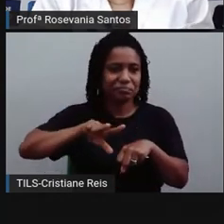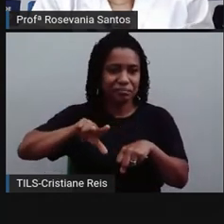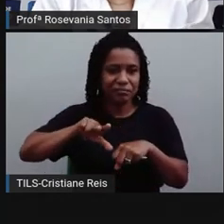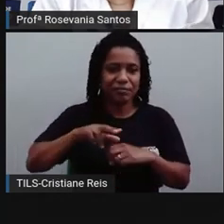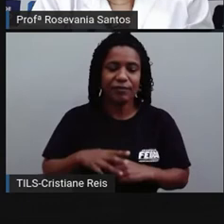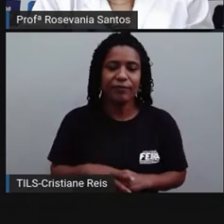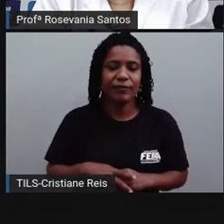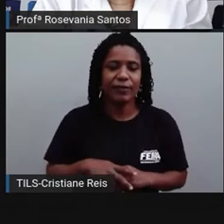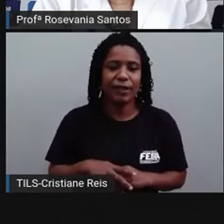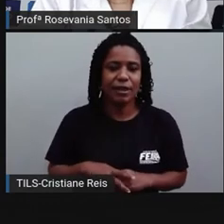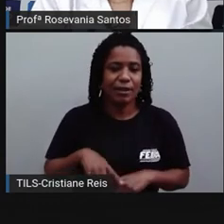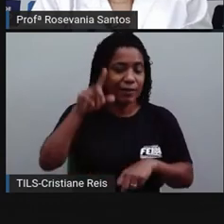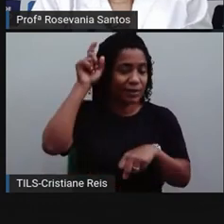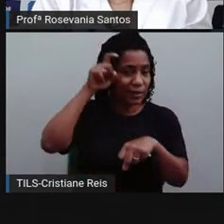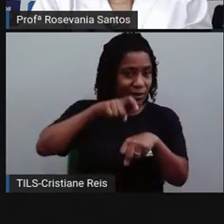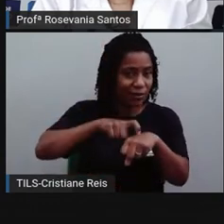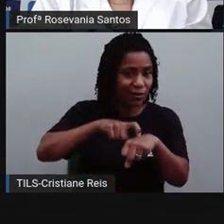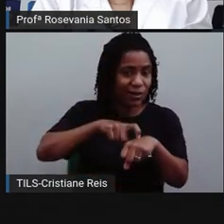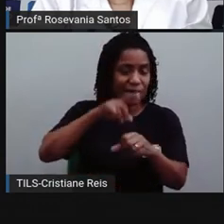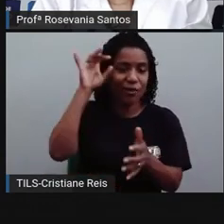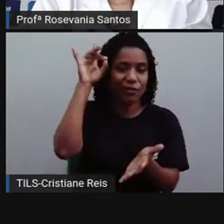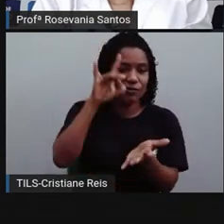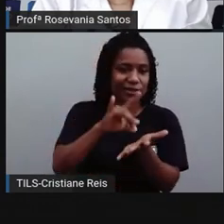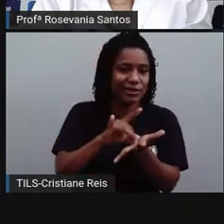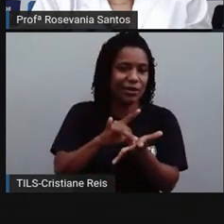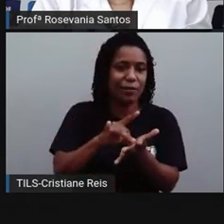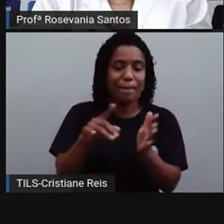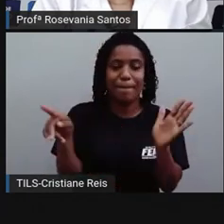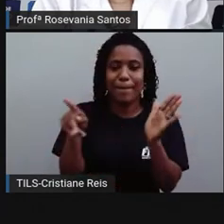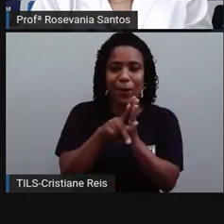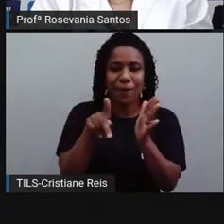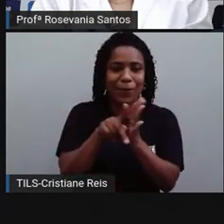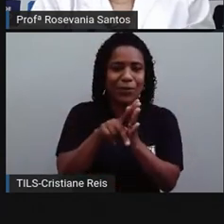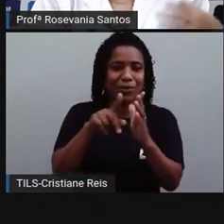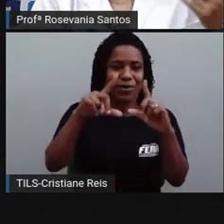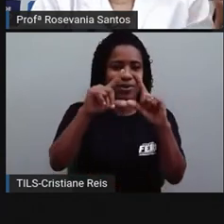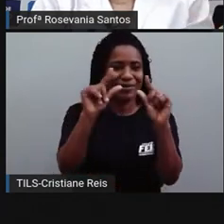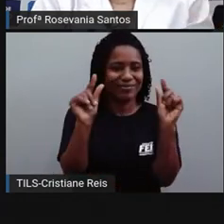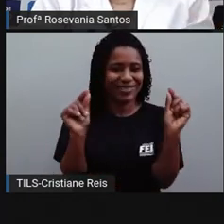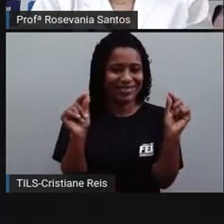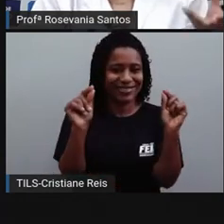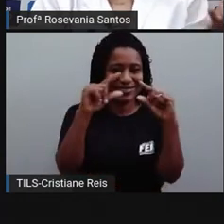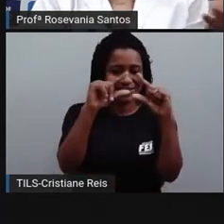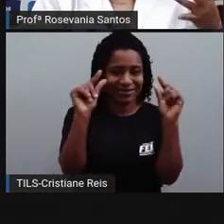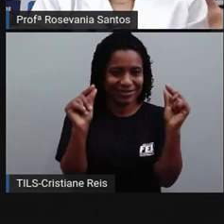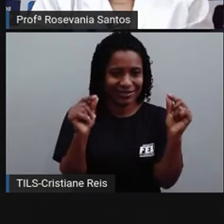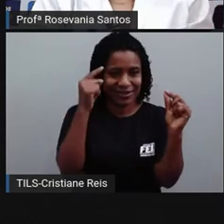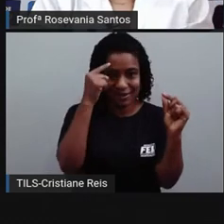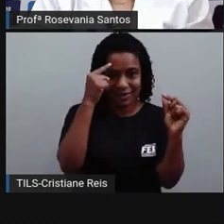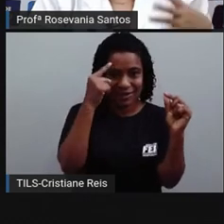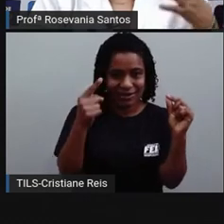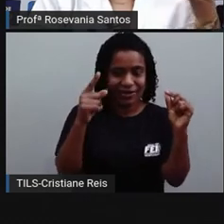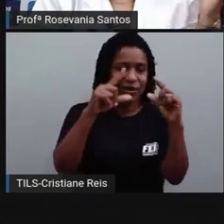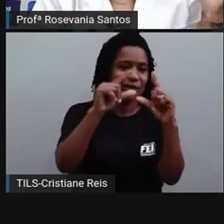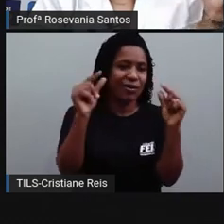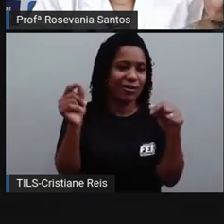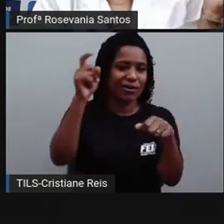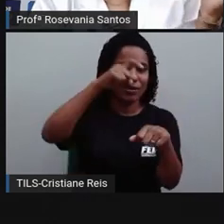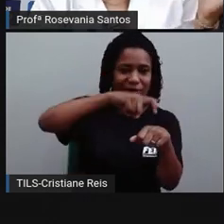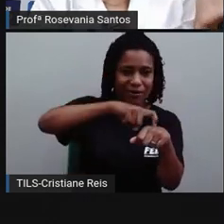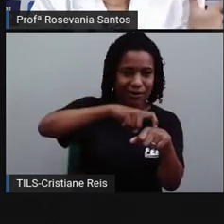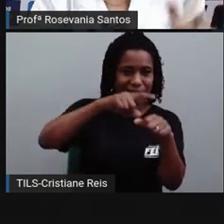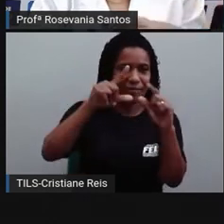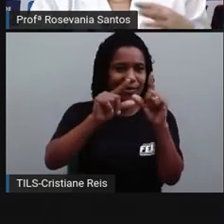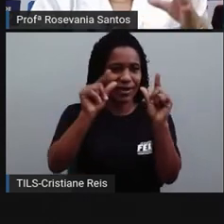oficial da gente é esse fuso horário aqui de Brasília. Está vendo? Lembra que a gente tem a voz do Brasil que diz assim, em Brasília, 19